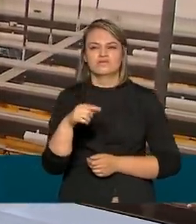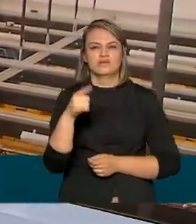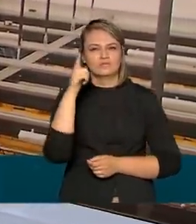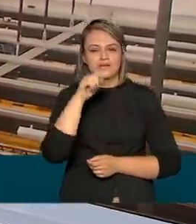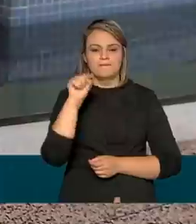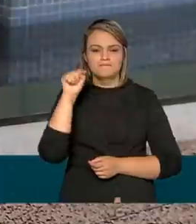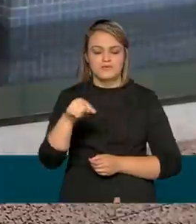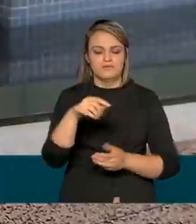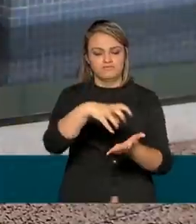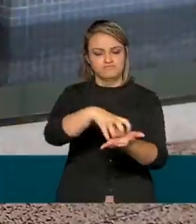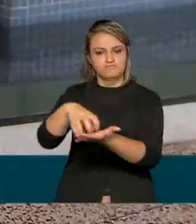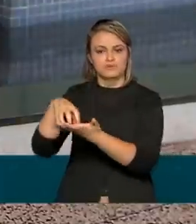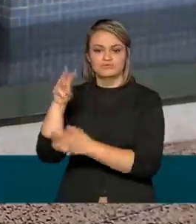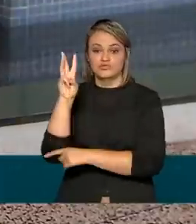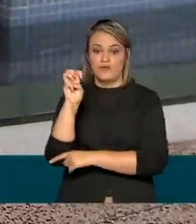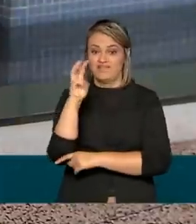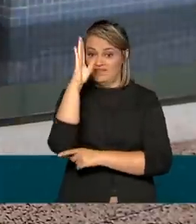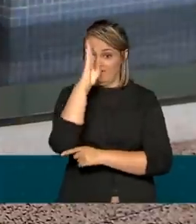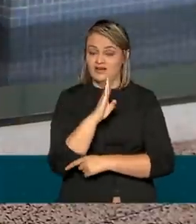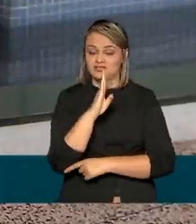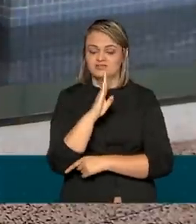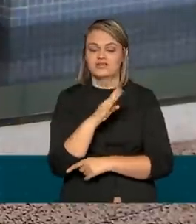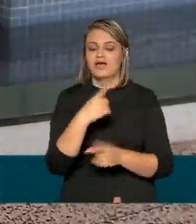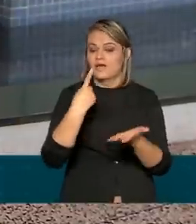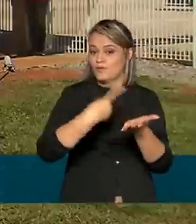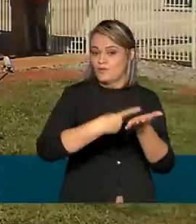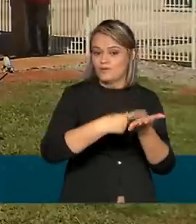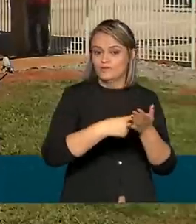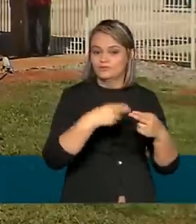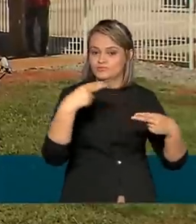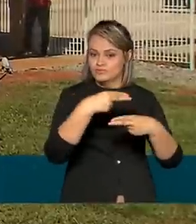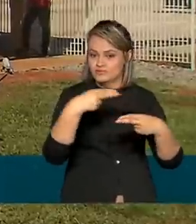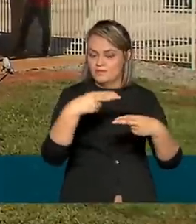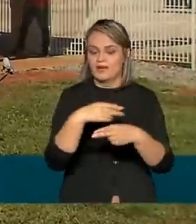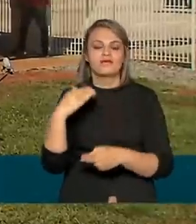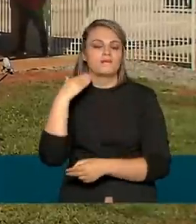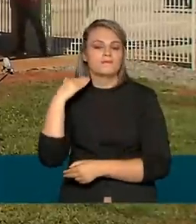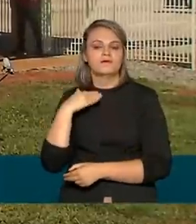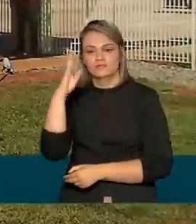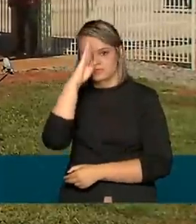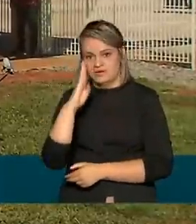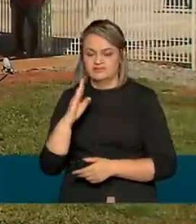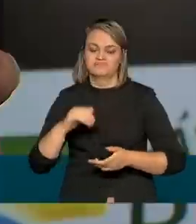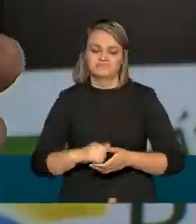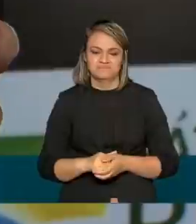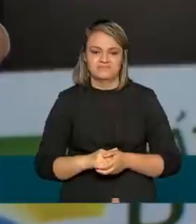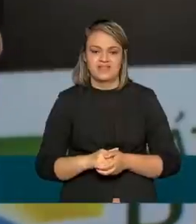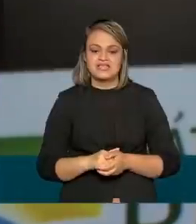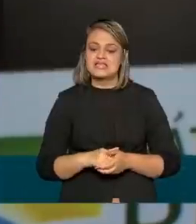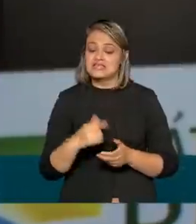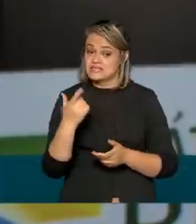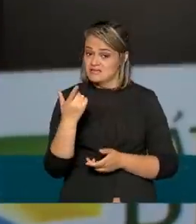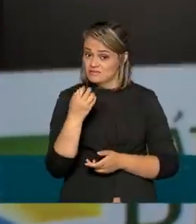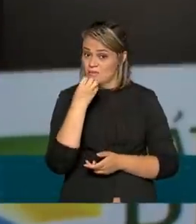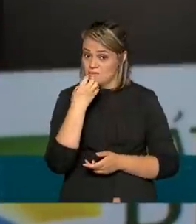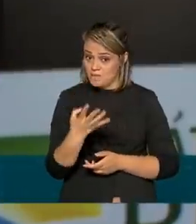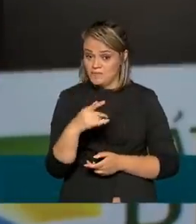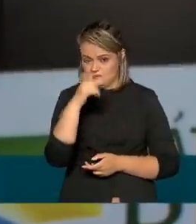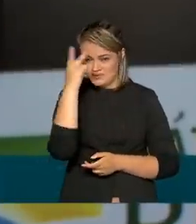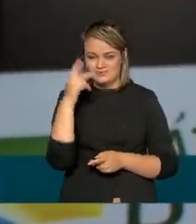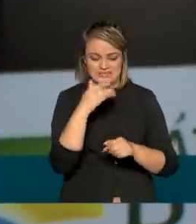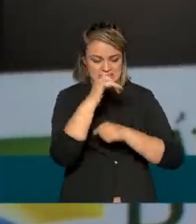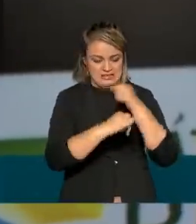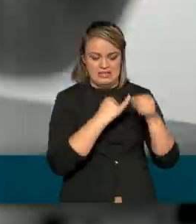pontos de Wi-Fi gratuita, resultado de um acordo entre o SEBRAE e o Banco do Brasil. A medida vai fazer com que pessoas sem